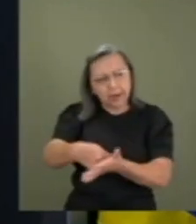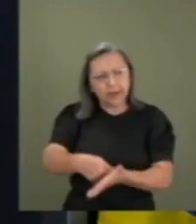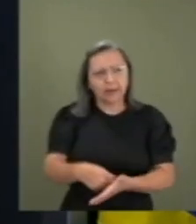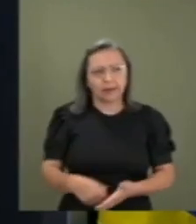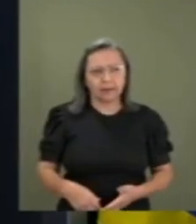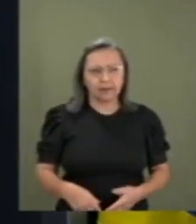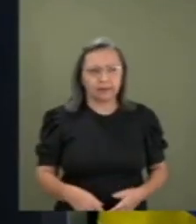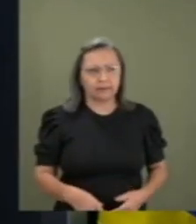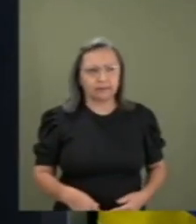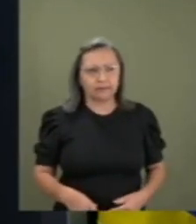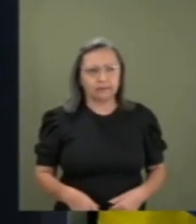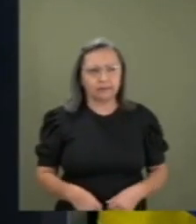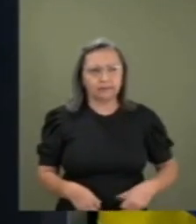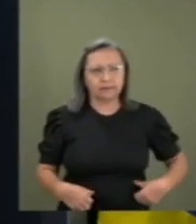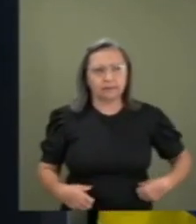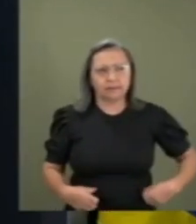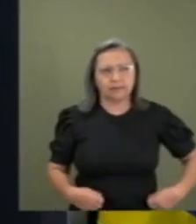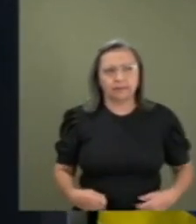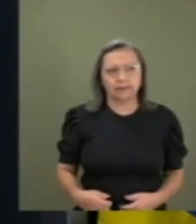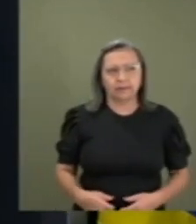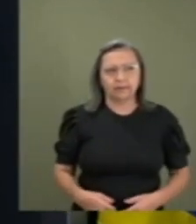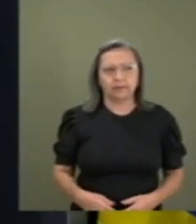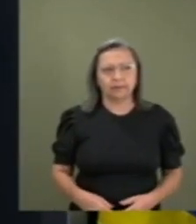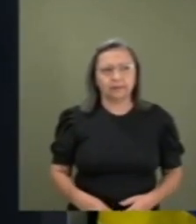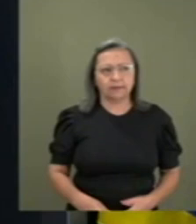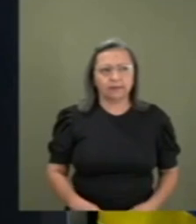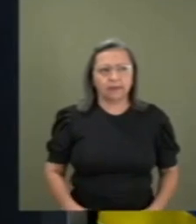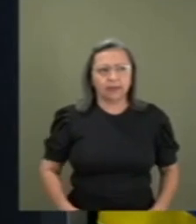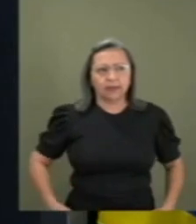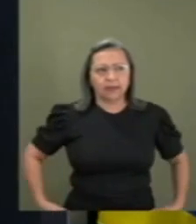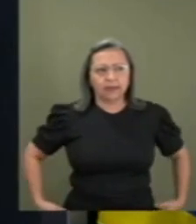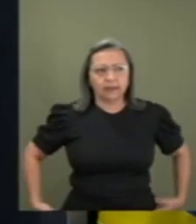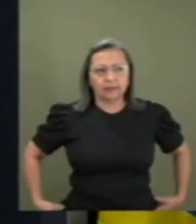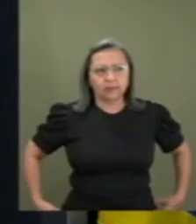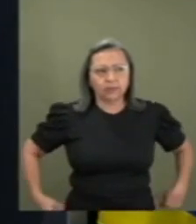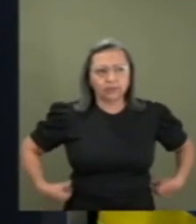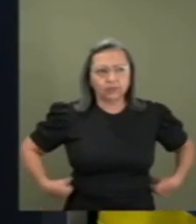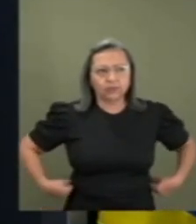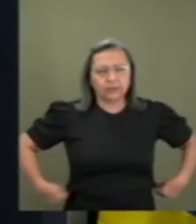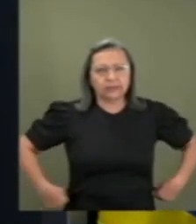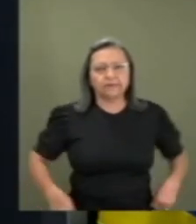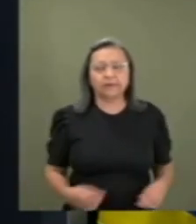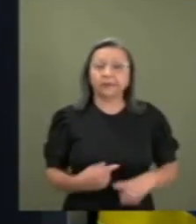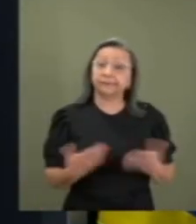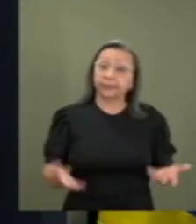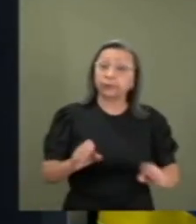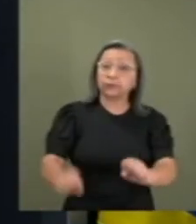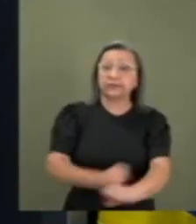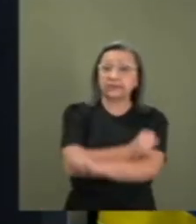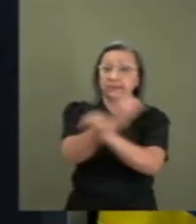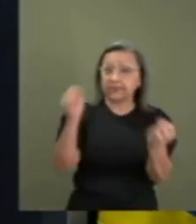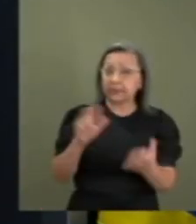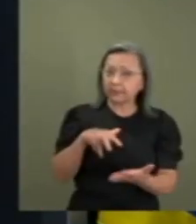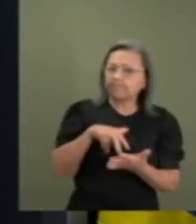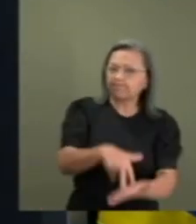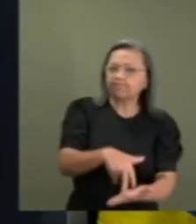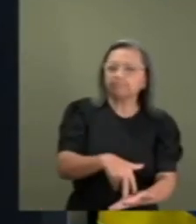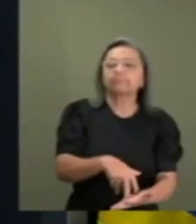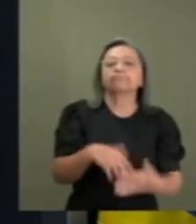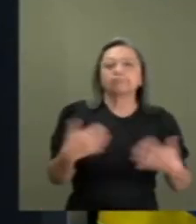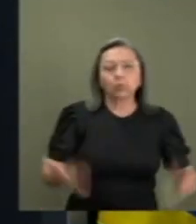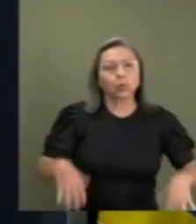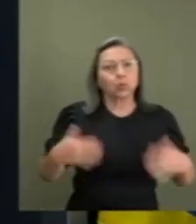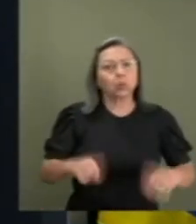o sistema reagiu e está indo